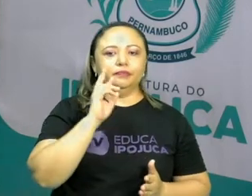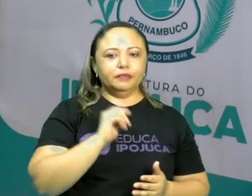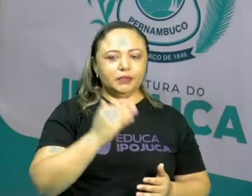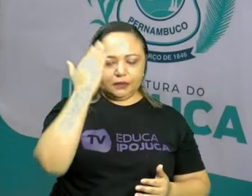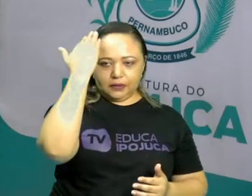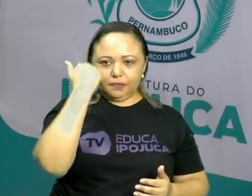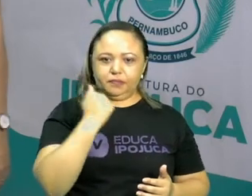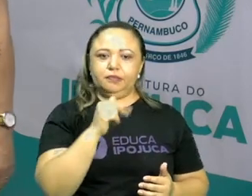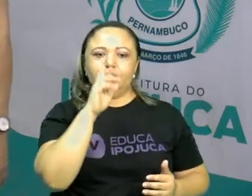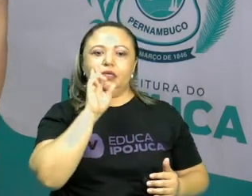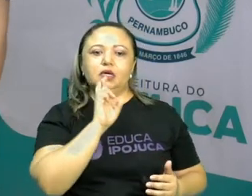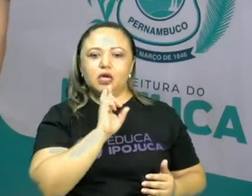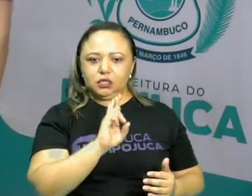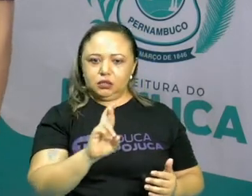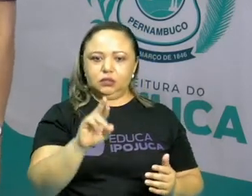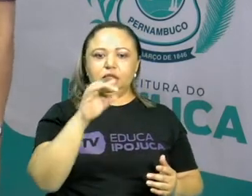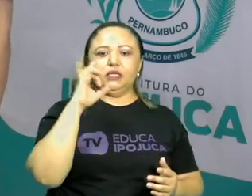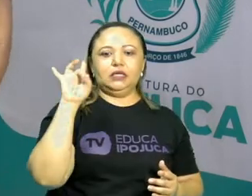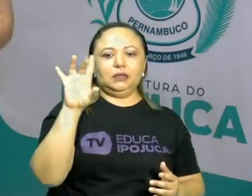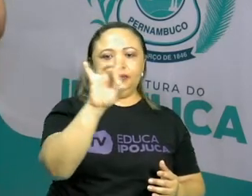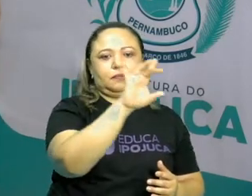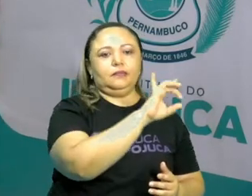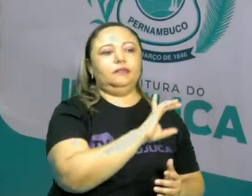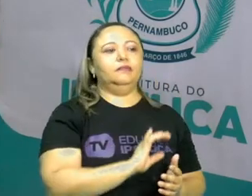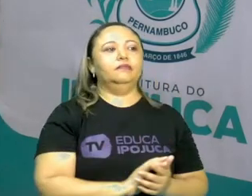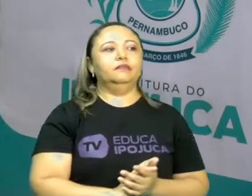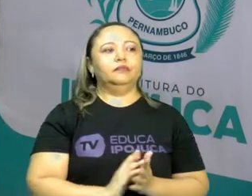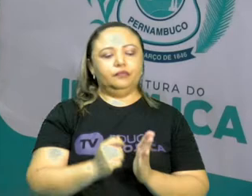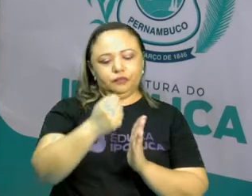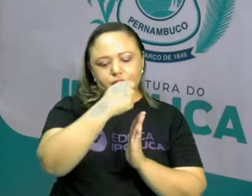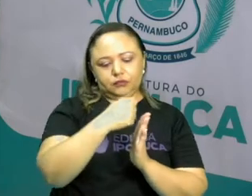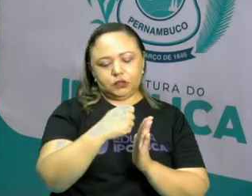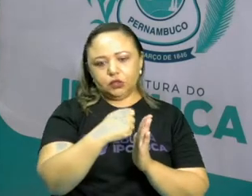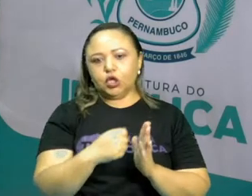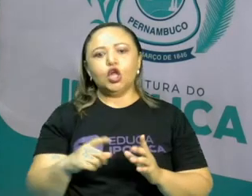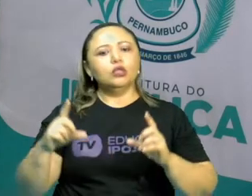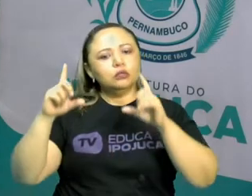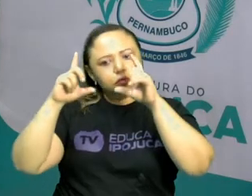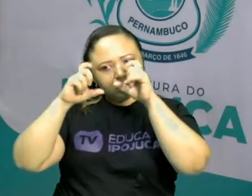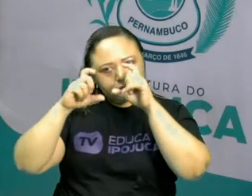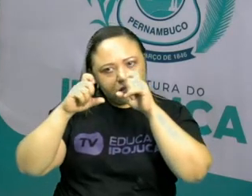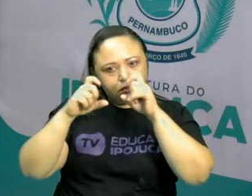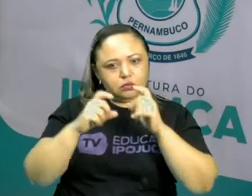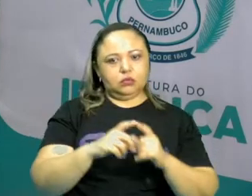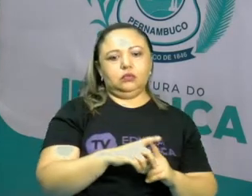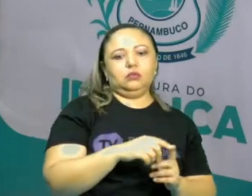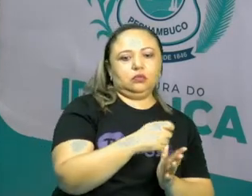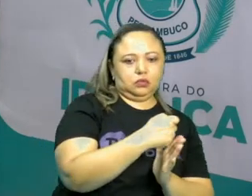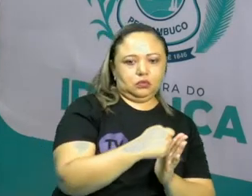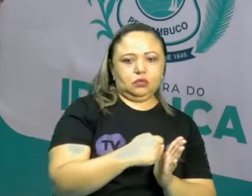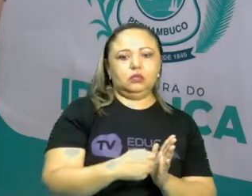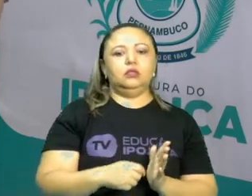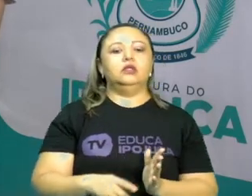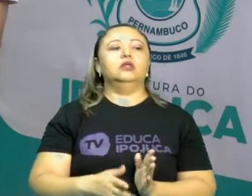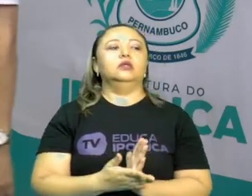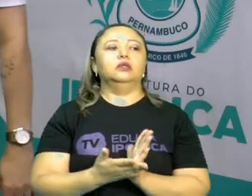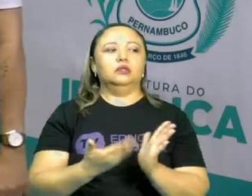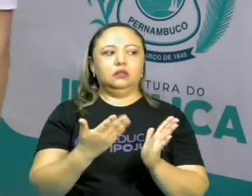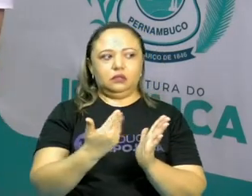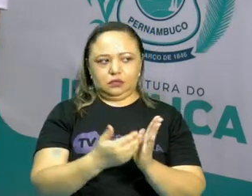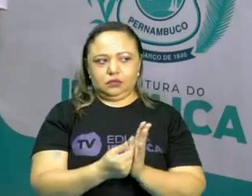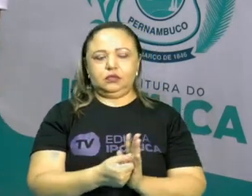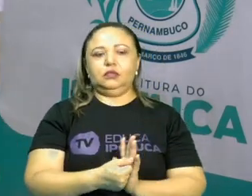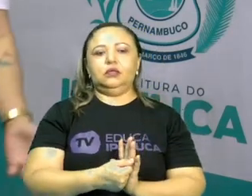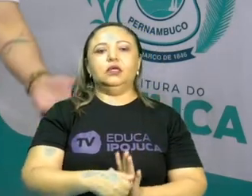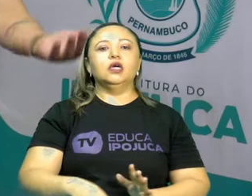conseguiram observar. Registra, tira uma foto, anota no teu caderno e na próxima aula a gente retoma, tá